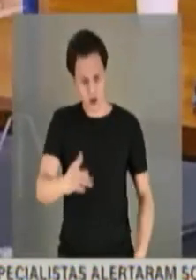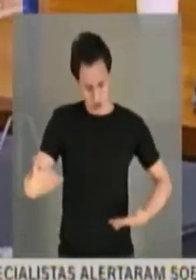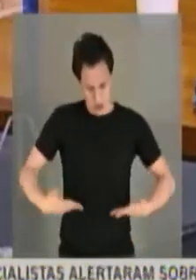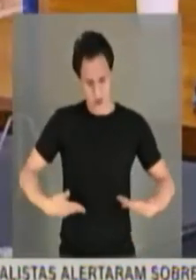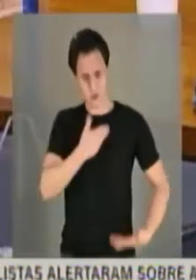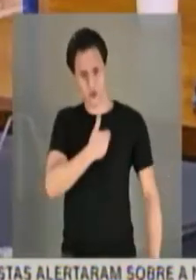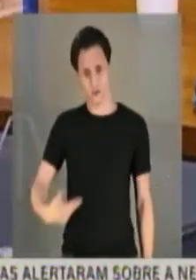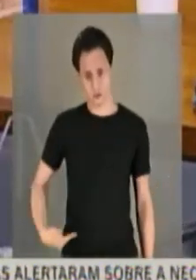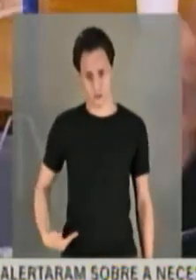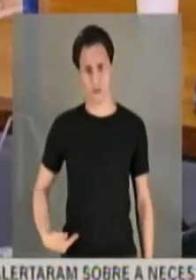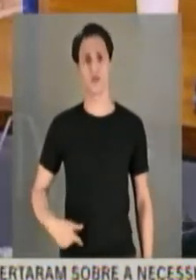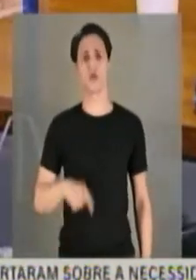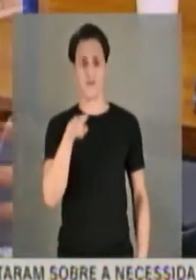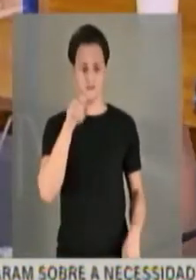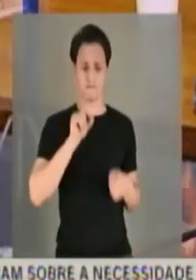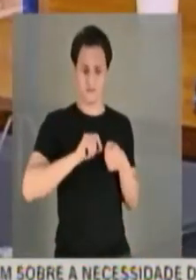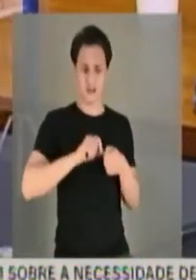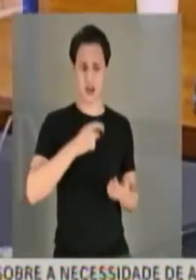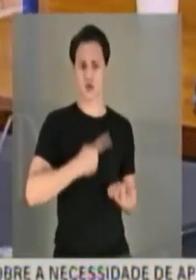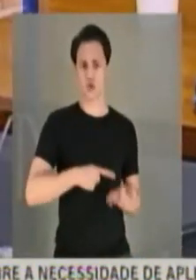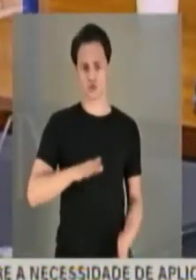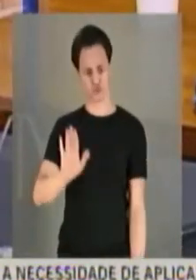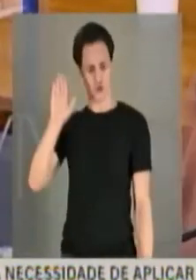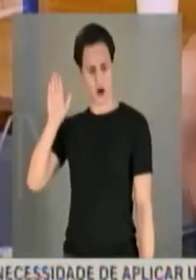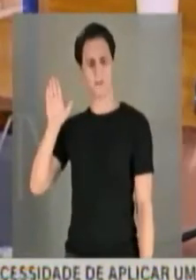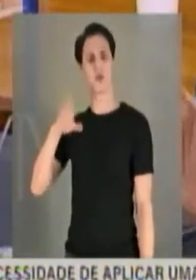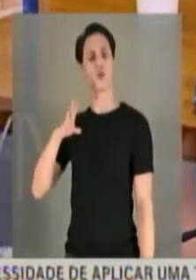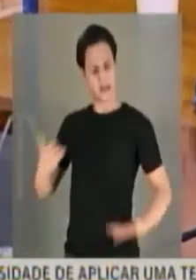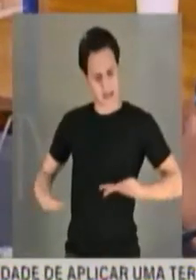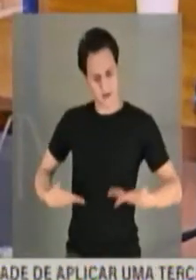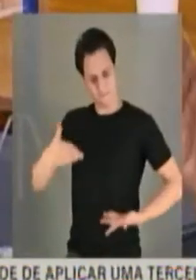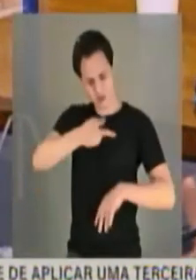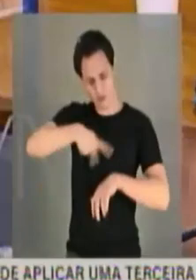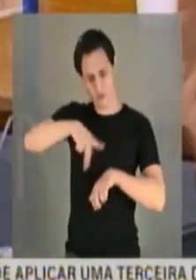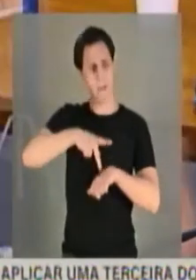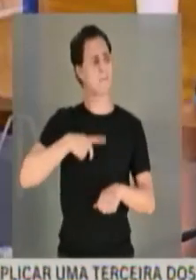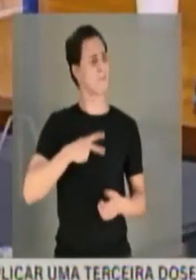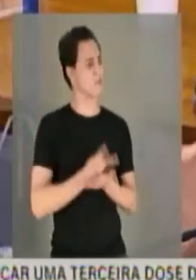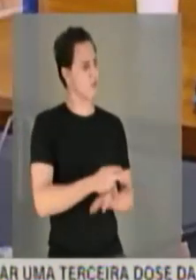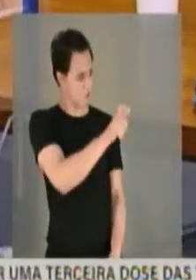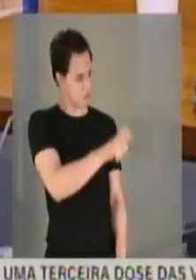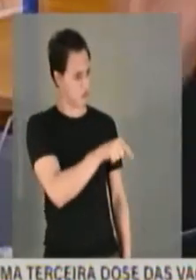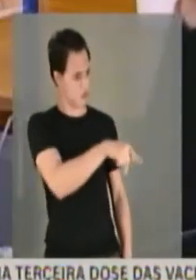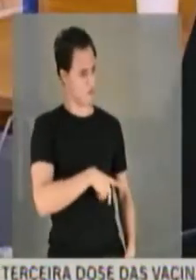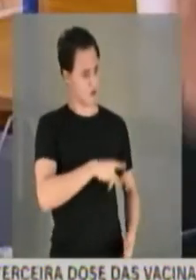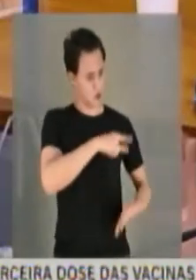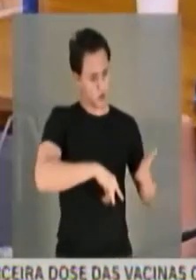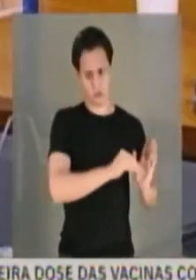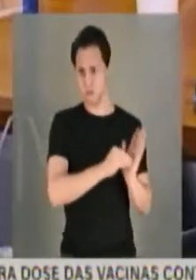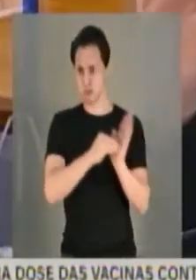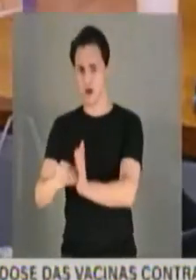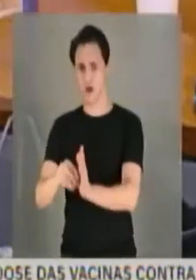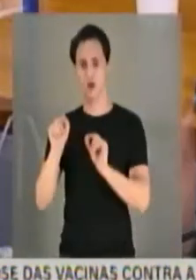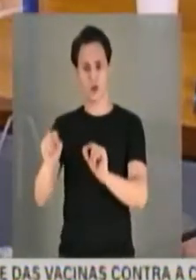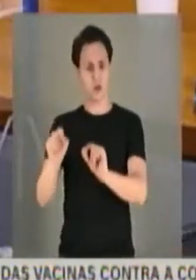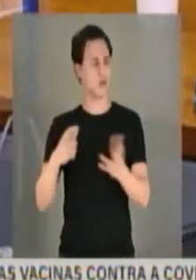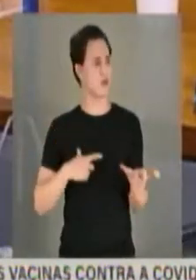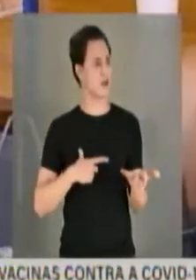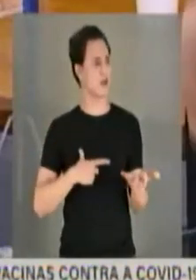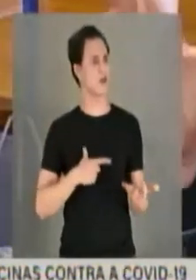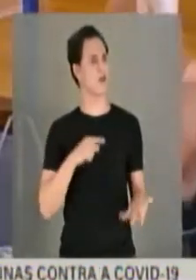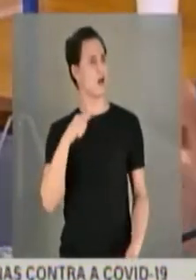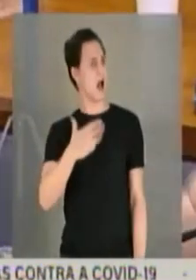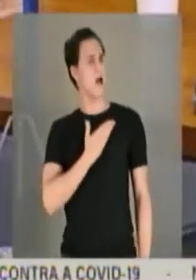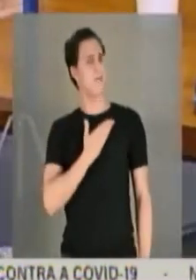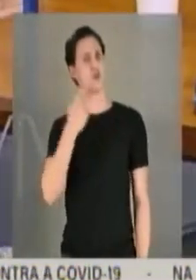senhoria fizeram um juramento de servir à Constituição e servir ao país, mesmo assim vossa senhoria passa esse documento para o amigo do presidente da república